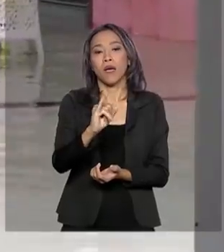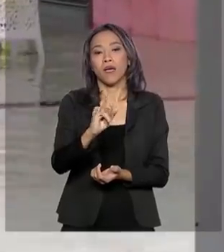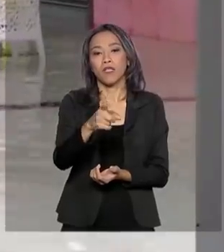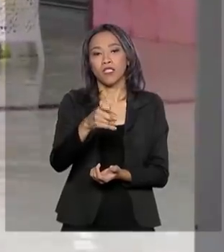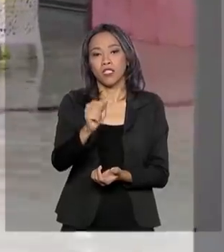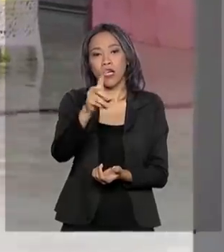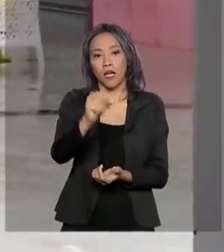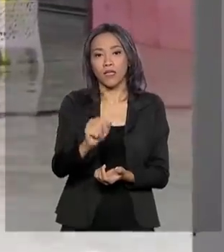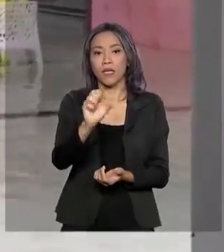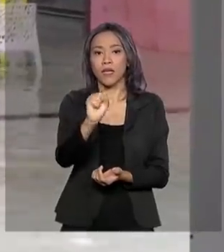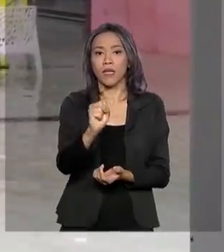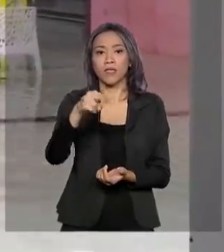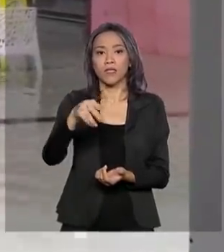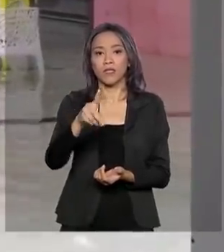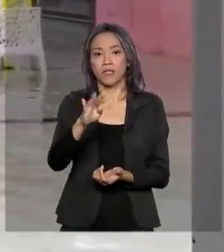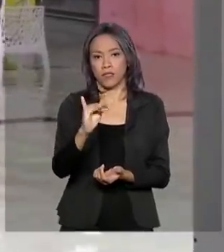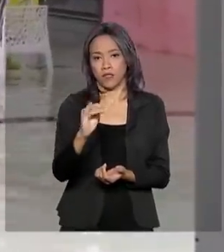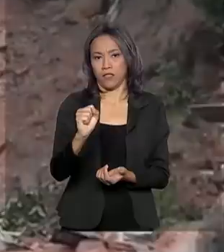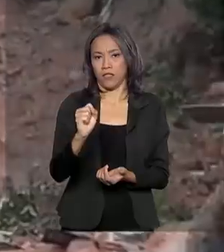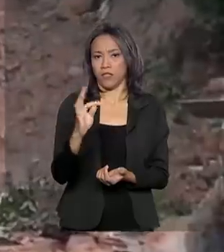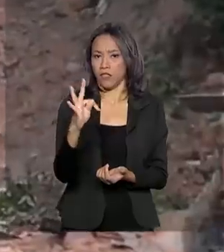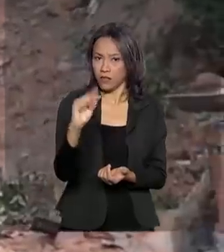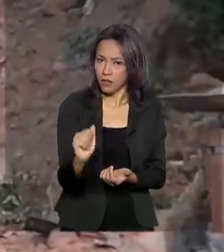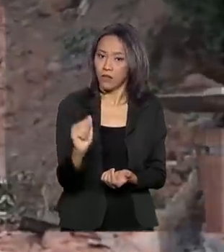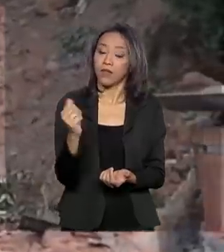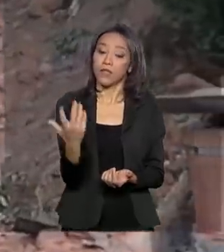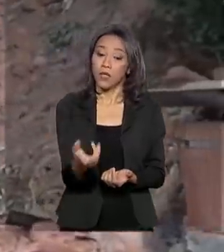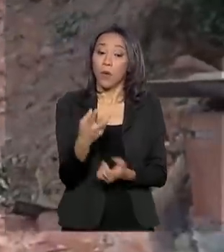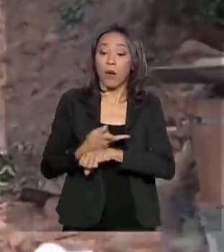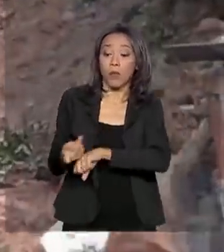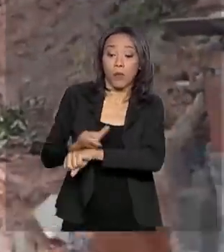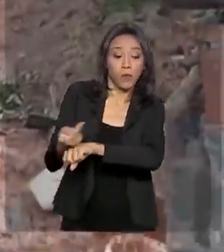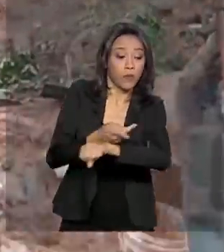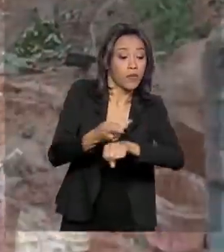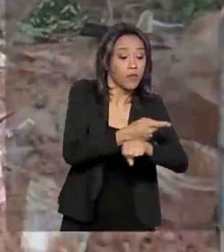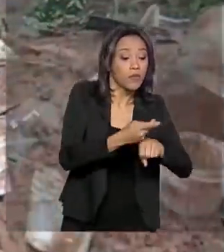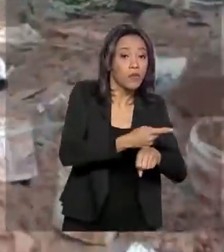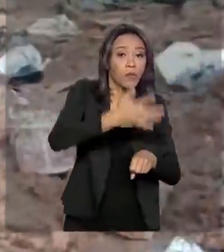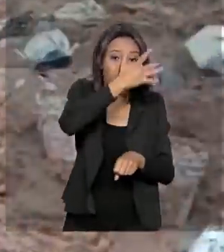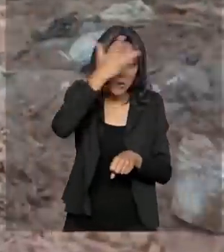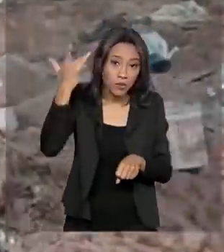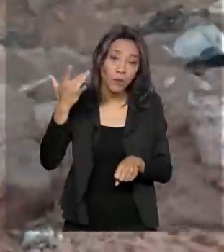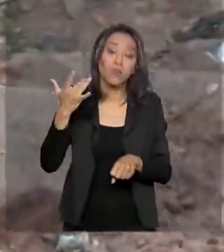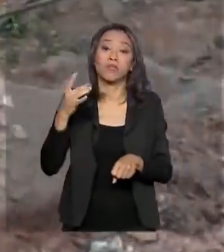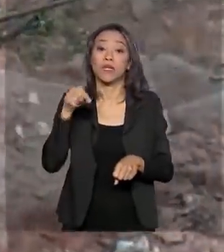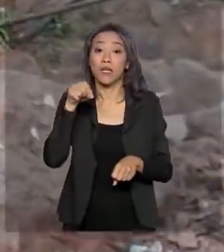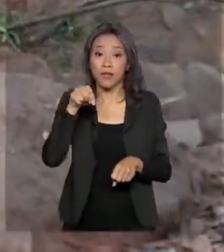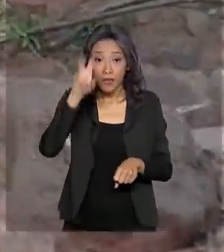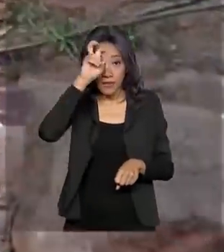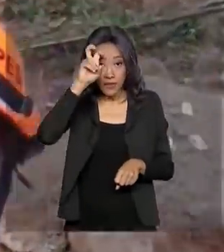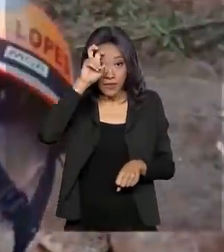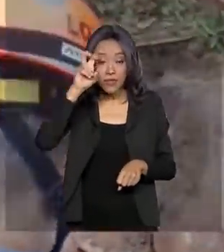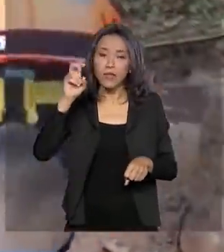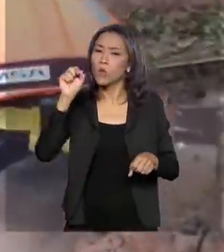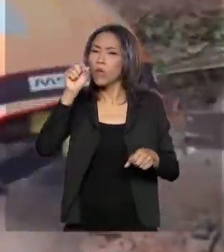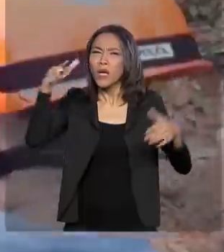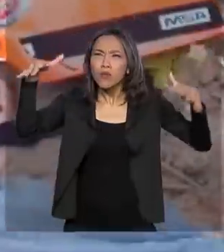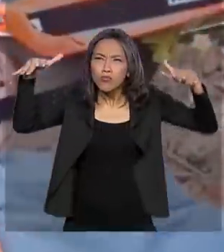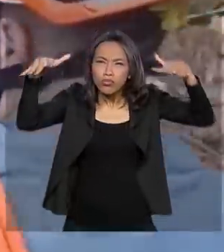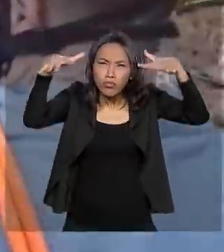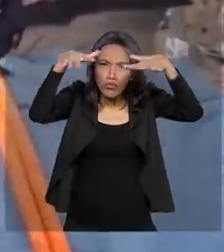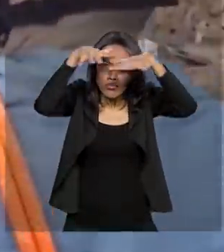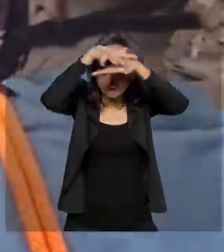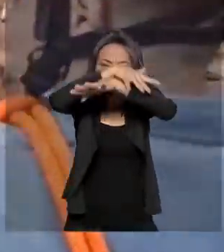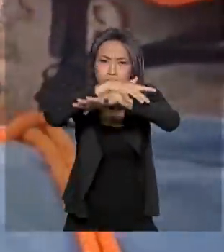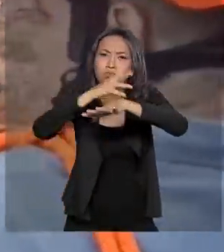22 desaparecidos até o momento. A busca pelas vítimas continua. A previsão para esta quinta é de céu nublado, com possibilidade de